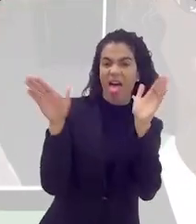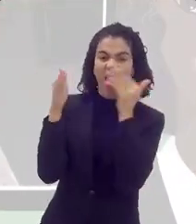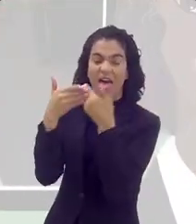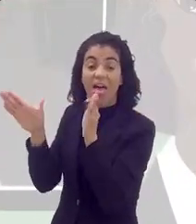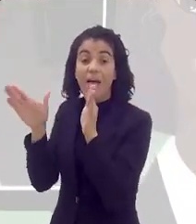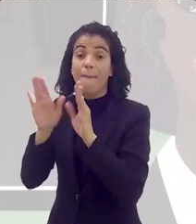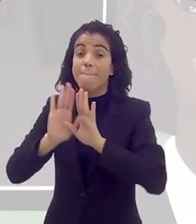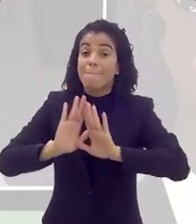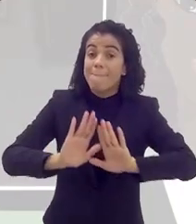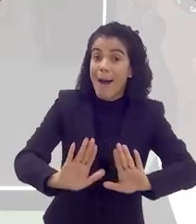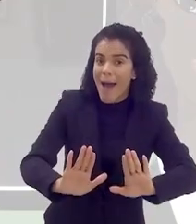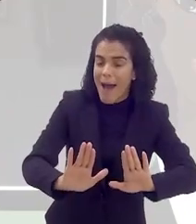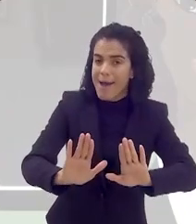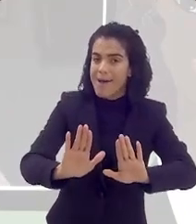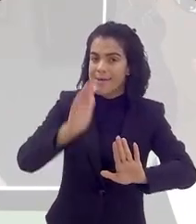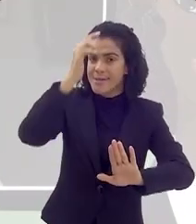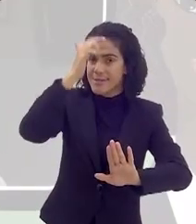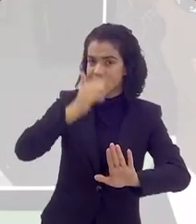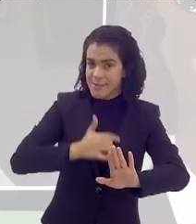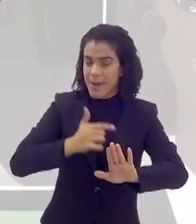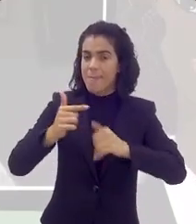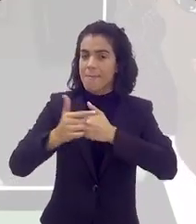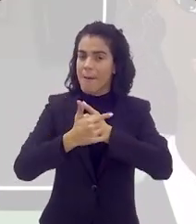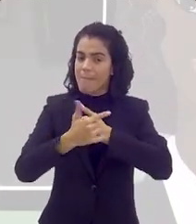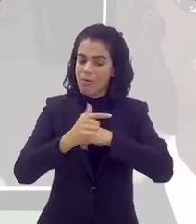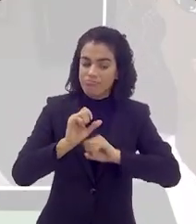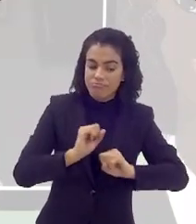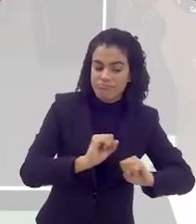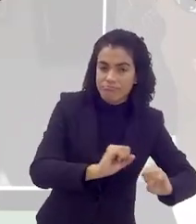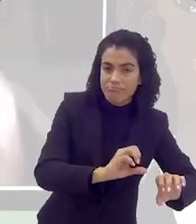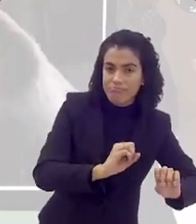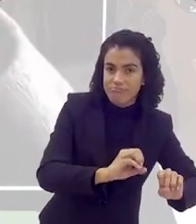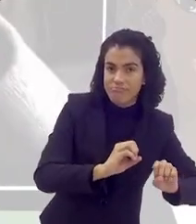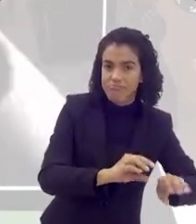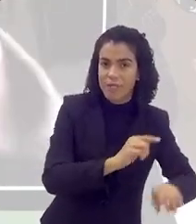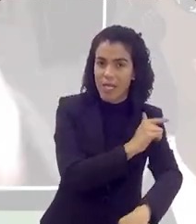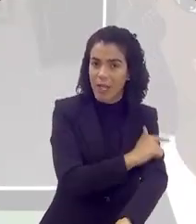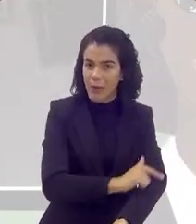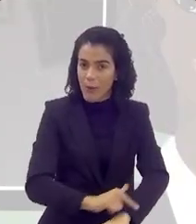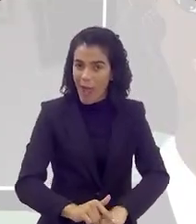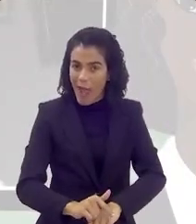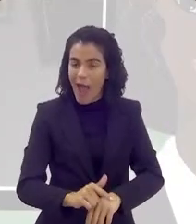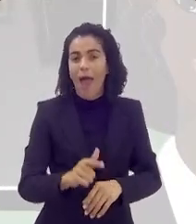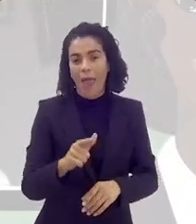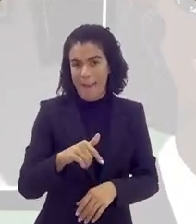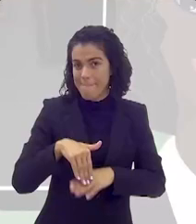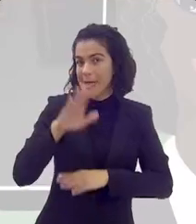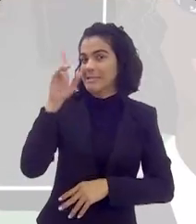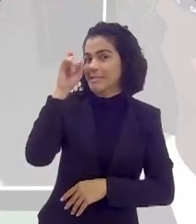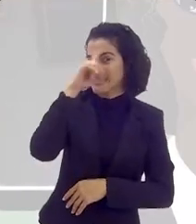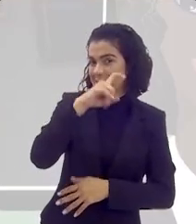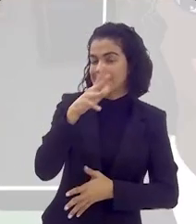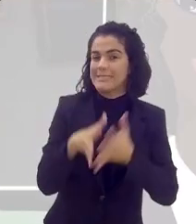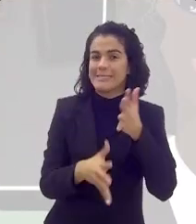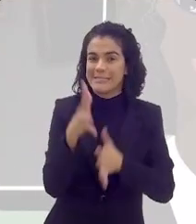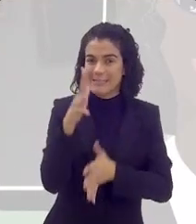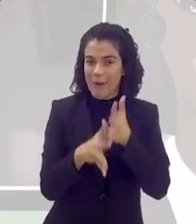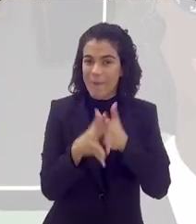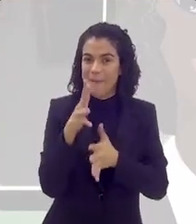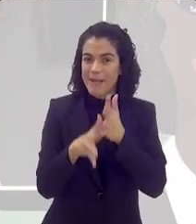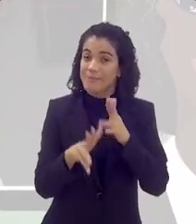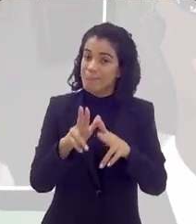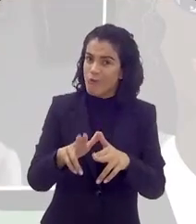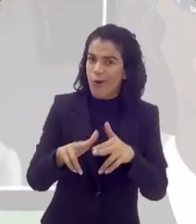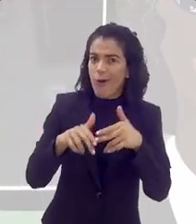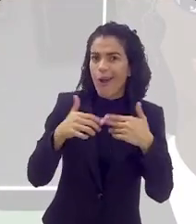só que a nossa posição de educar ou limitar um filho que não é nosso se torna mais complexo exatamente por